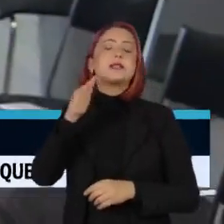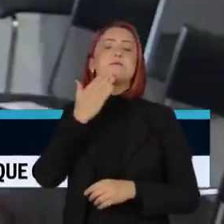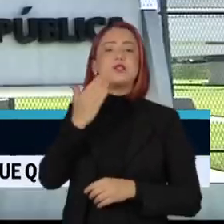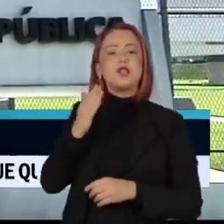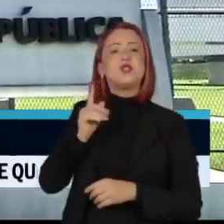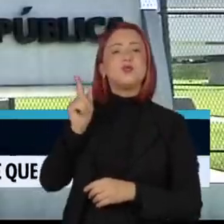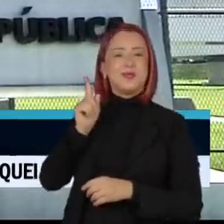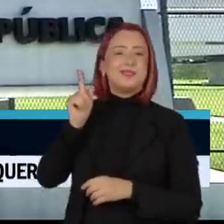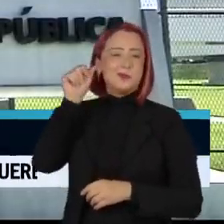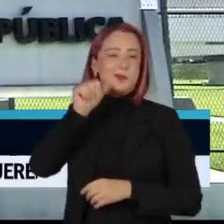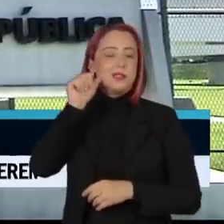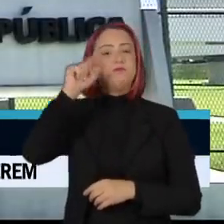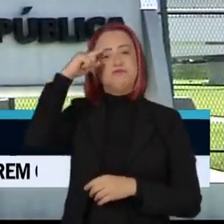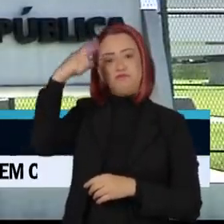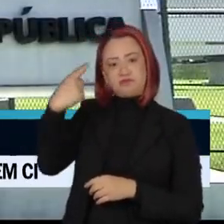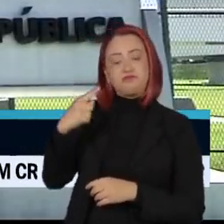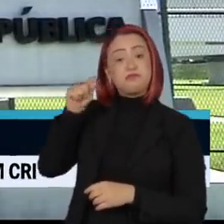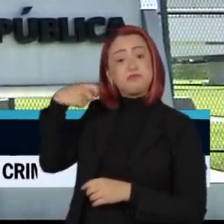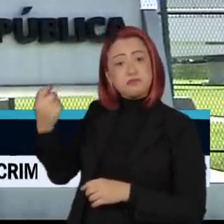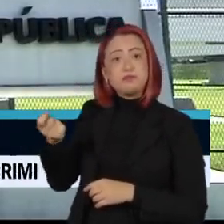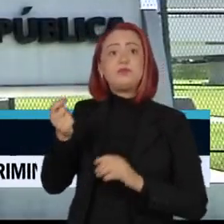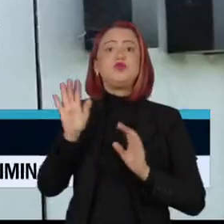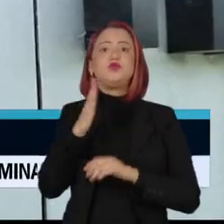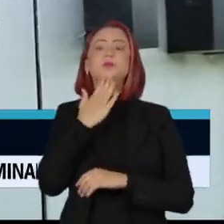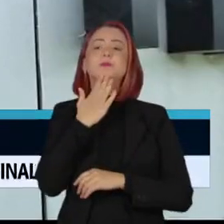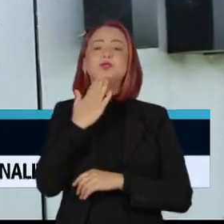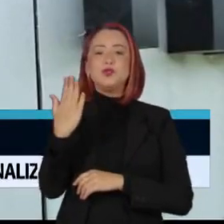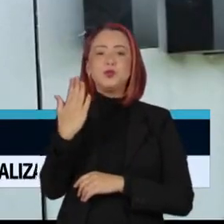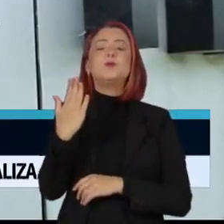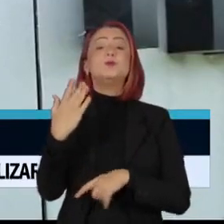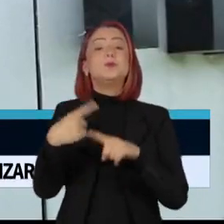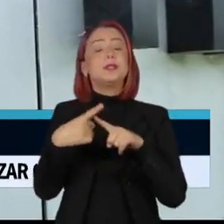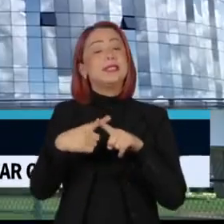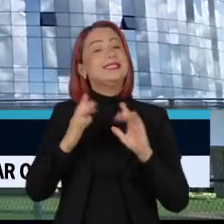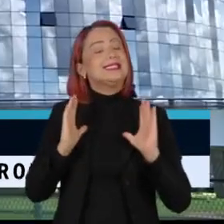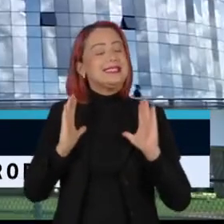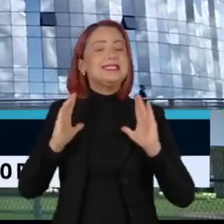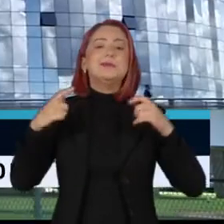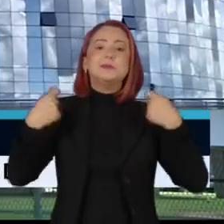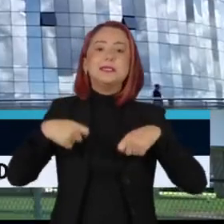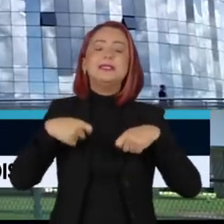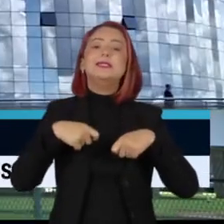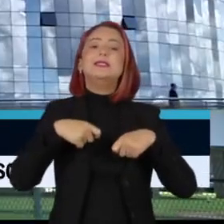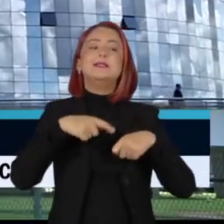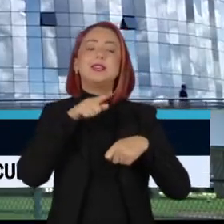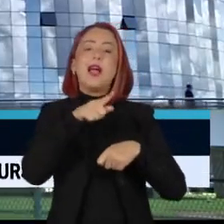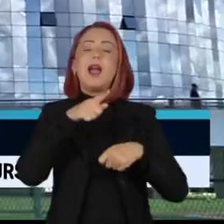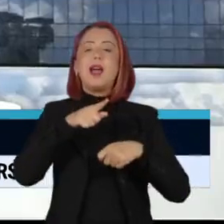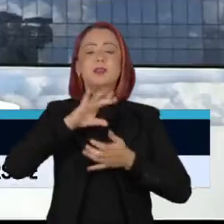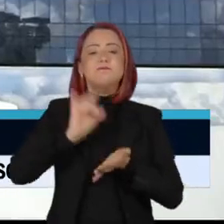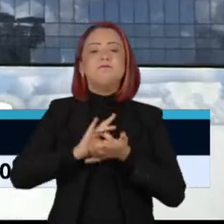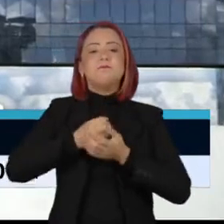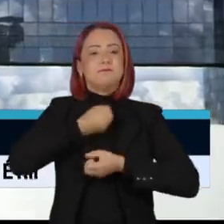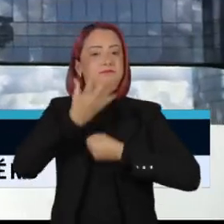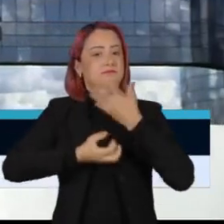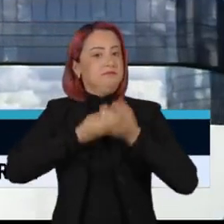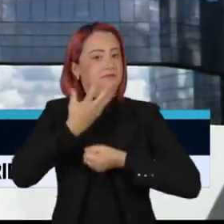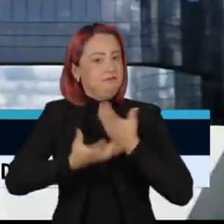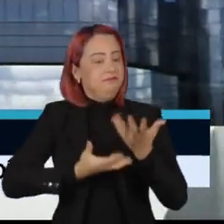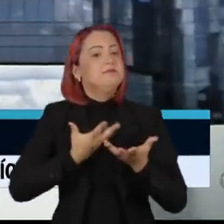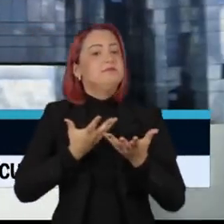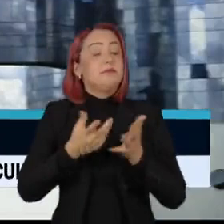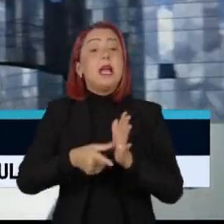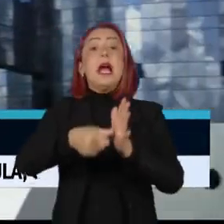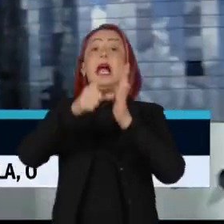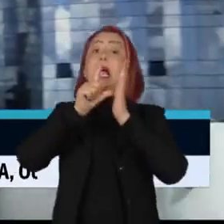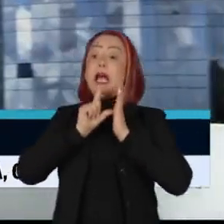de São Paulo, foi feito pela Procuradoria-Geral da República, que considera necessário colher um depoimento preliminar antes de abrir